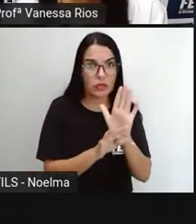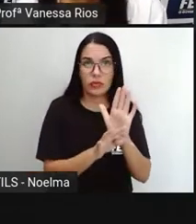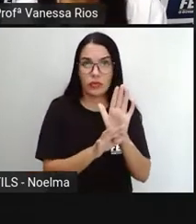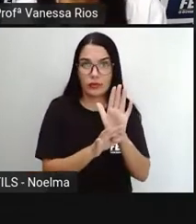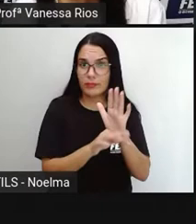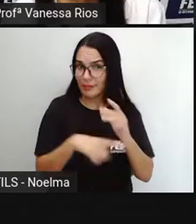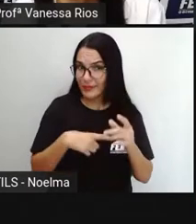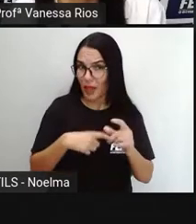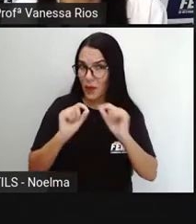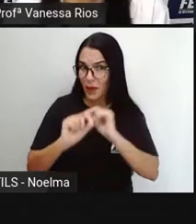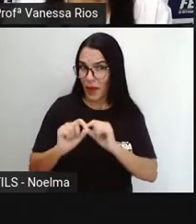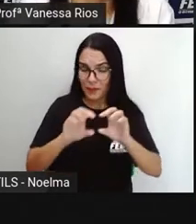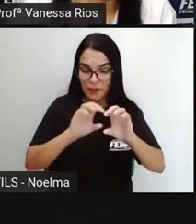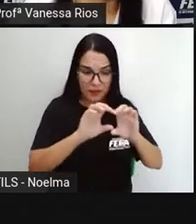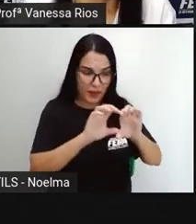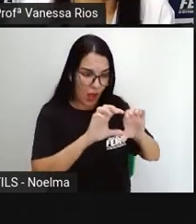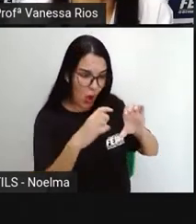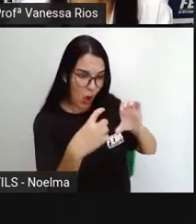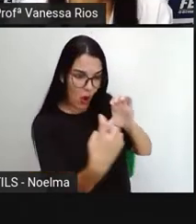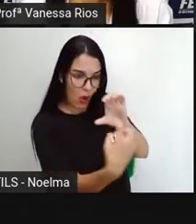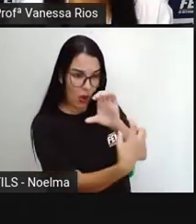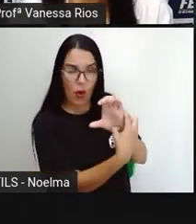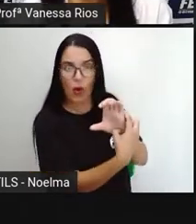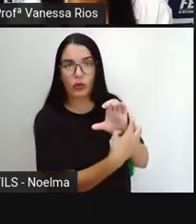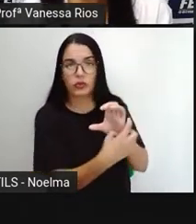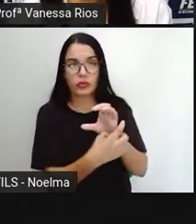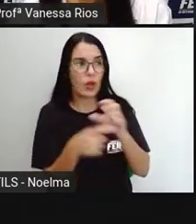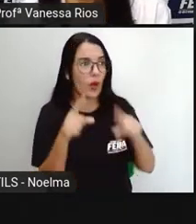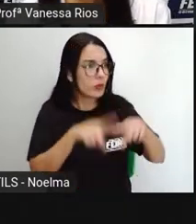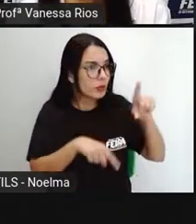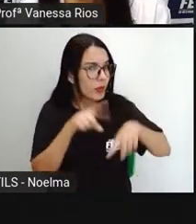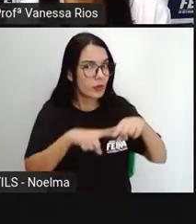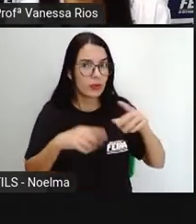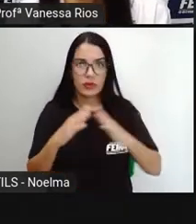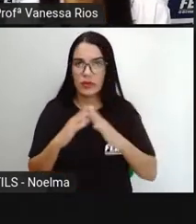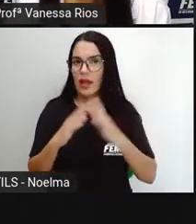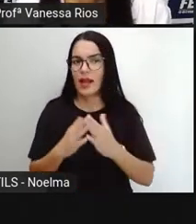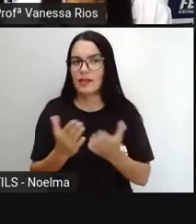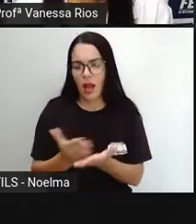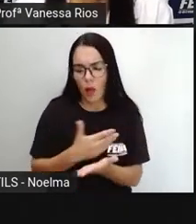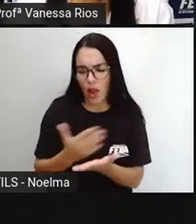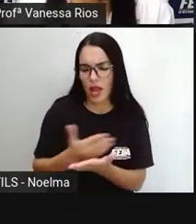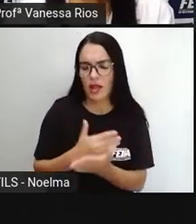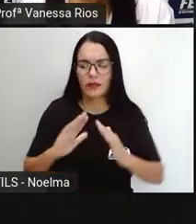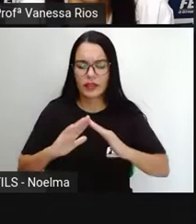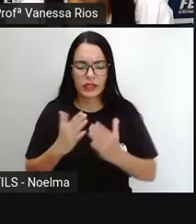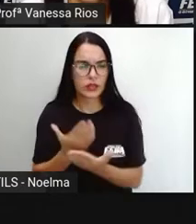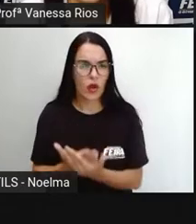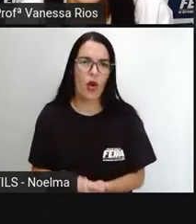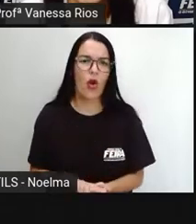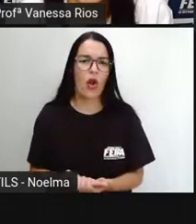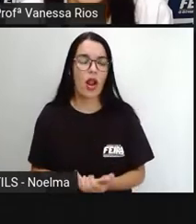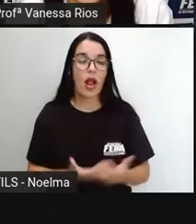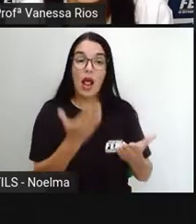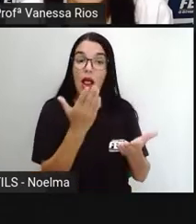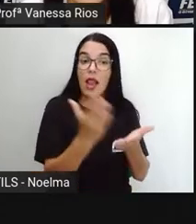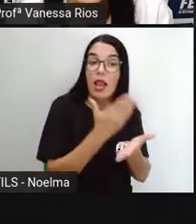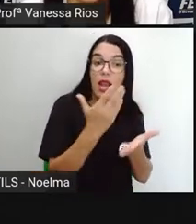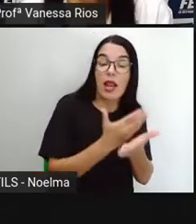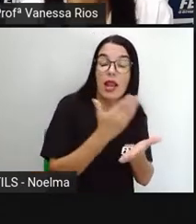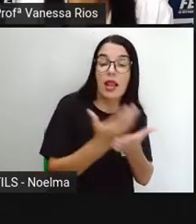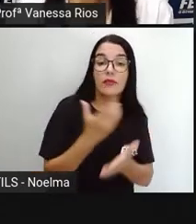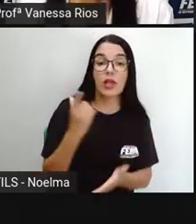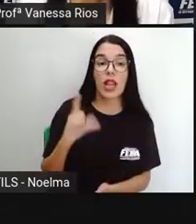produtos que a gente tem em casa, nos livros que nós observamos na escola, nos livros literários que tem na biblioteca,